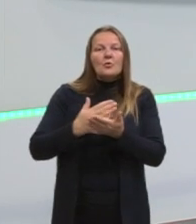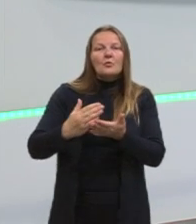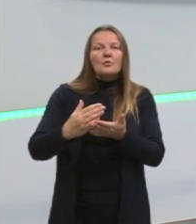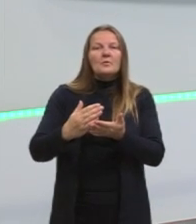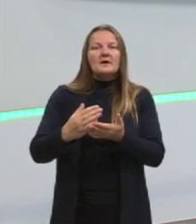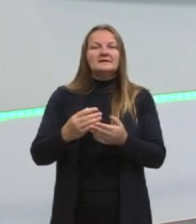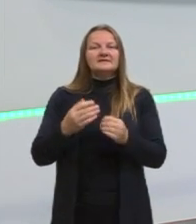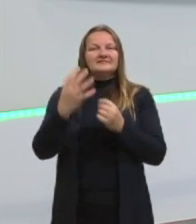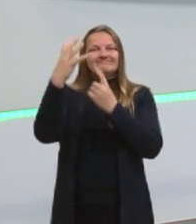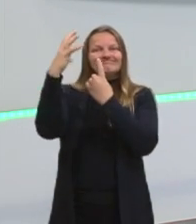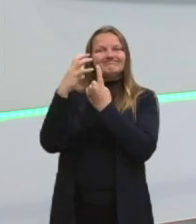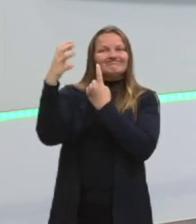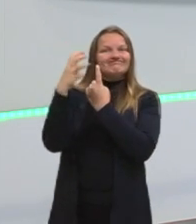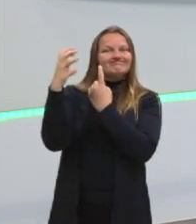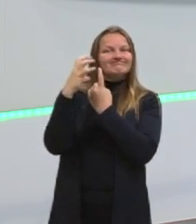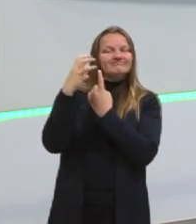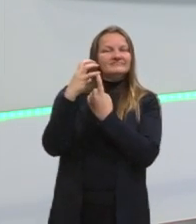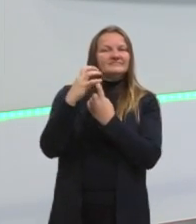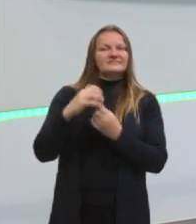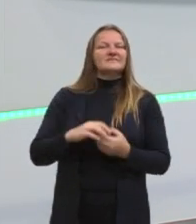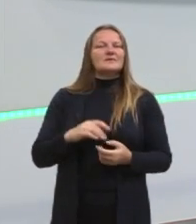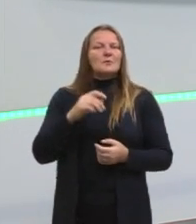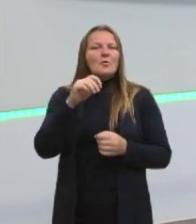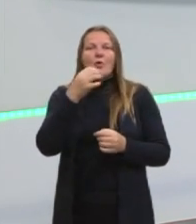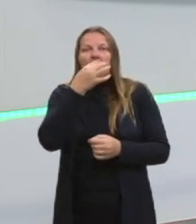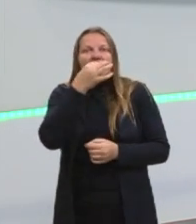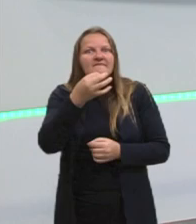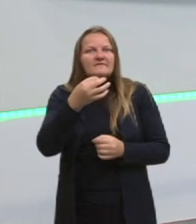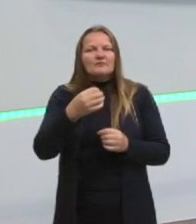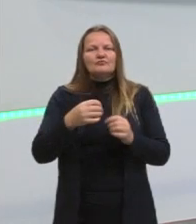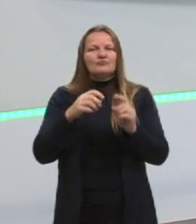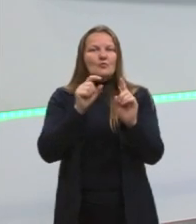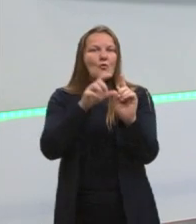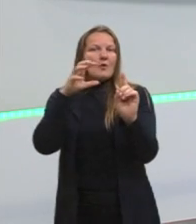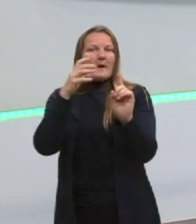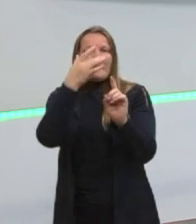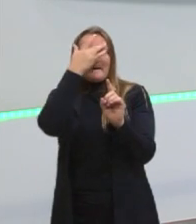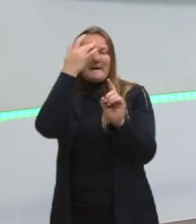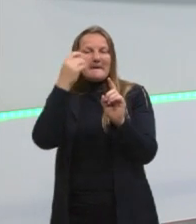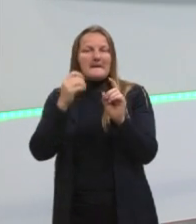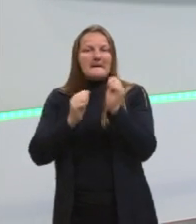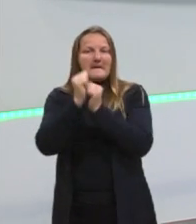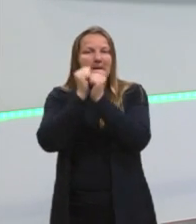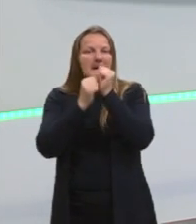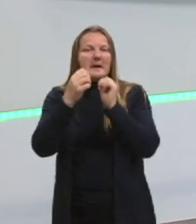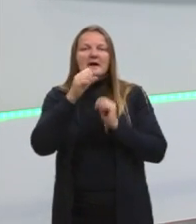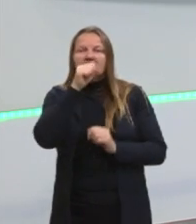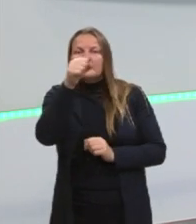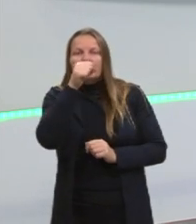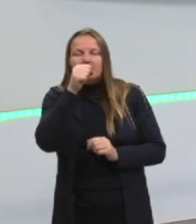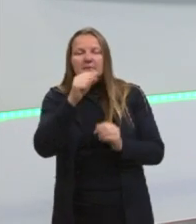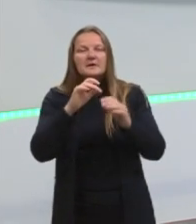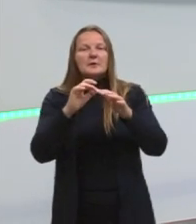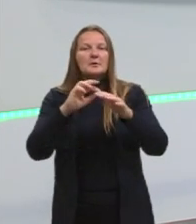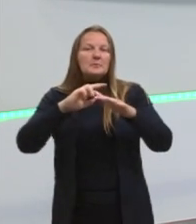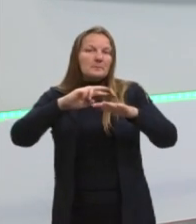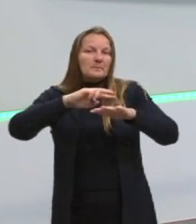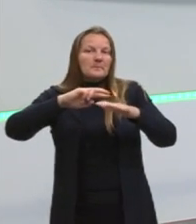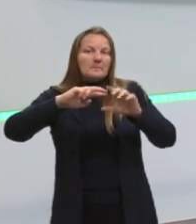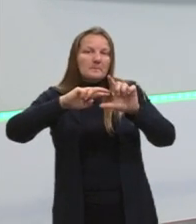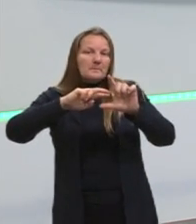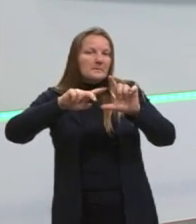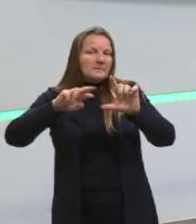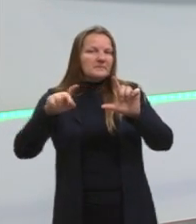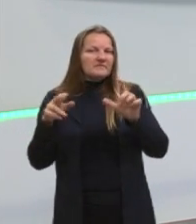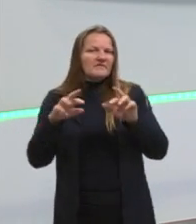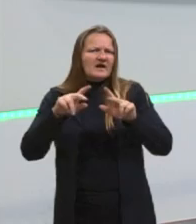passa a enfrentar uma campanha de difamação muito forte, em grande parte pela mídia, mas que tem o apoio de empresários e